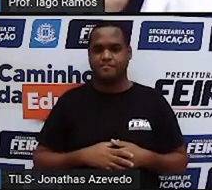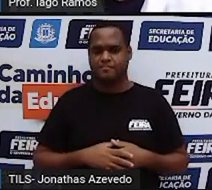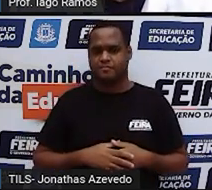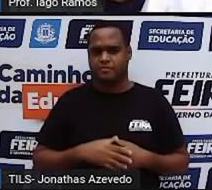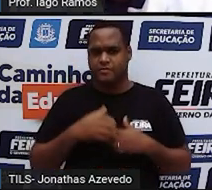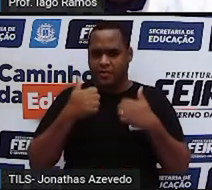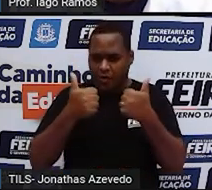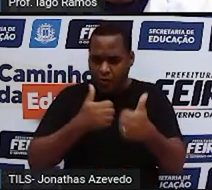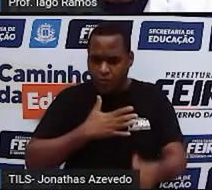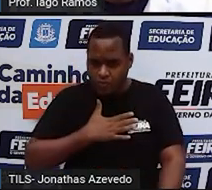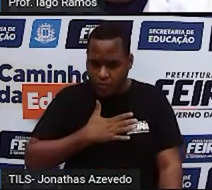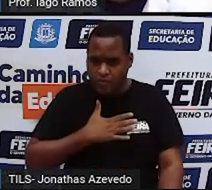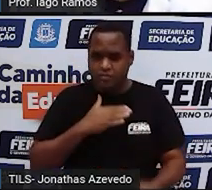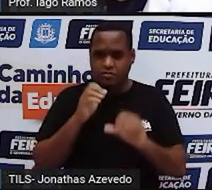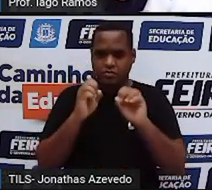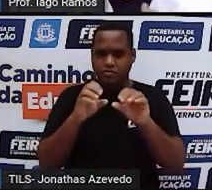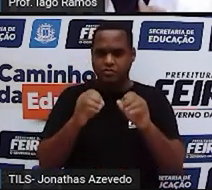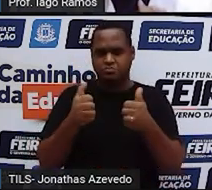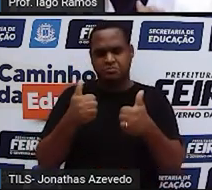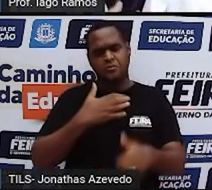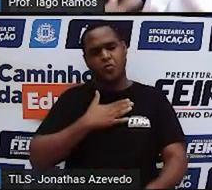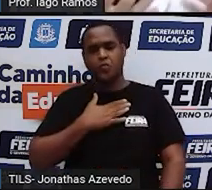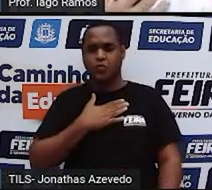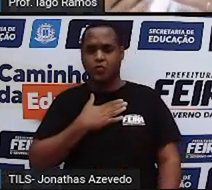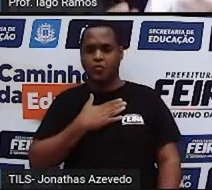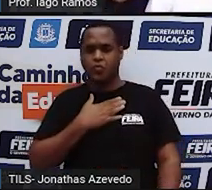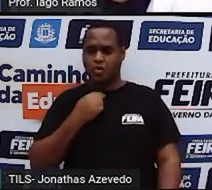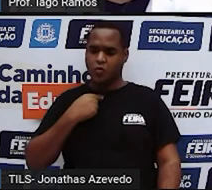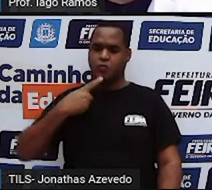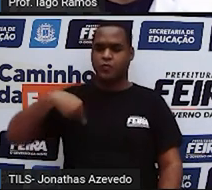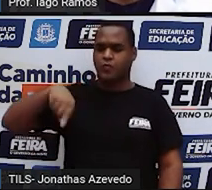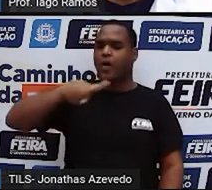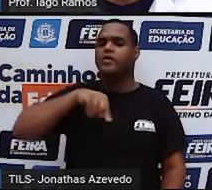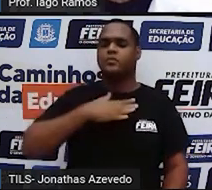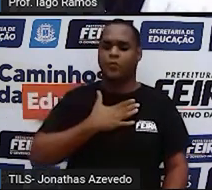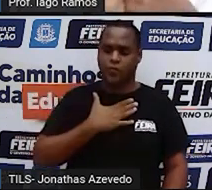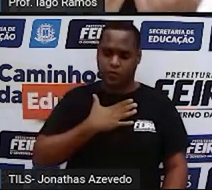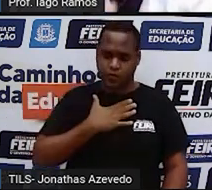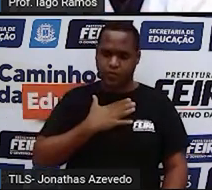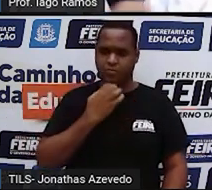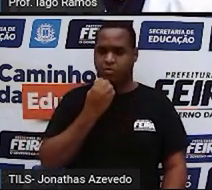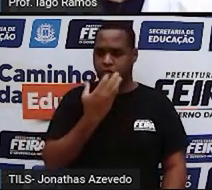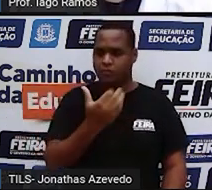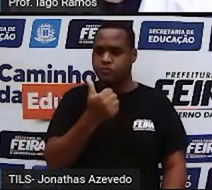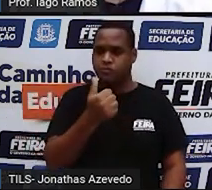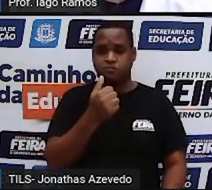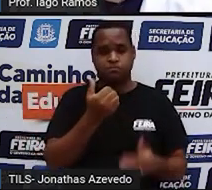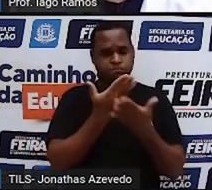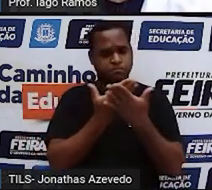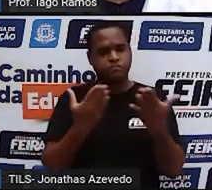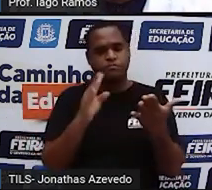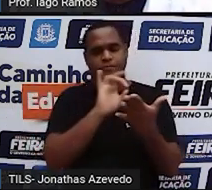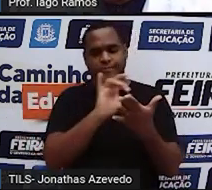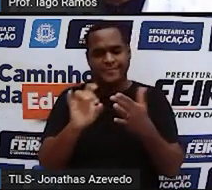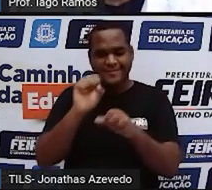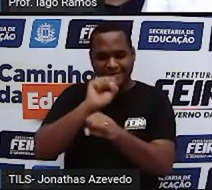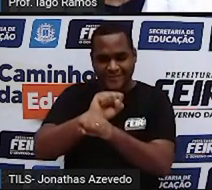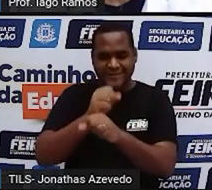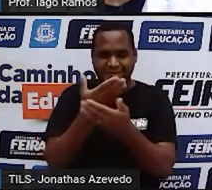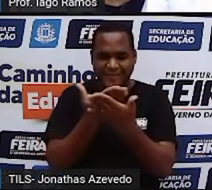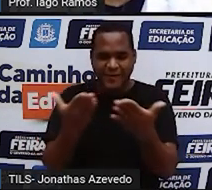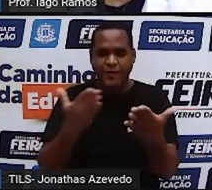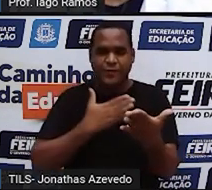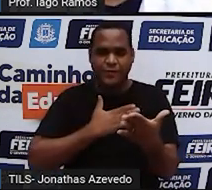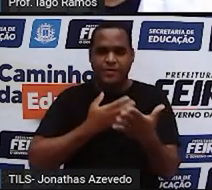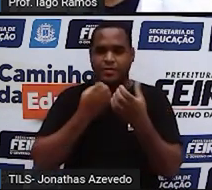curtiu essa aula? Eu curti bastante? Nós curtimos bastante? Esperamos que você também. Certo?